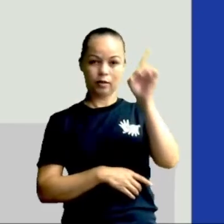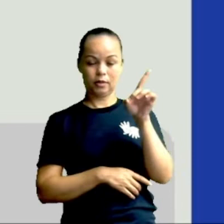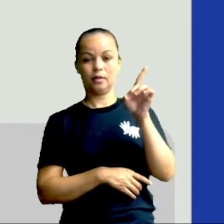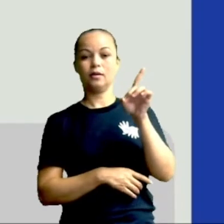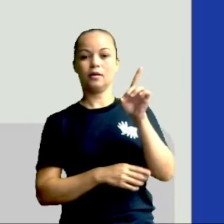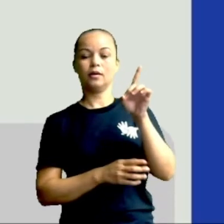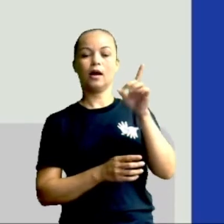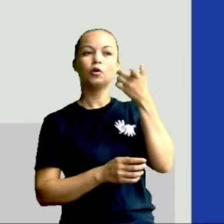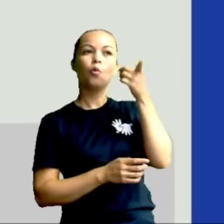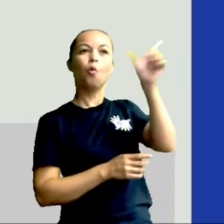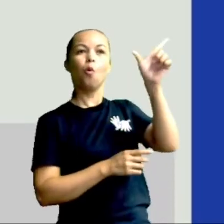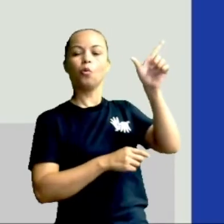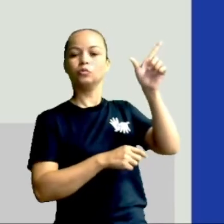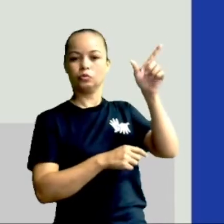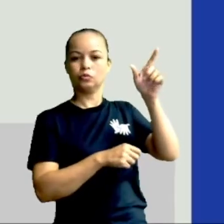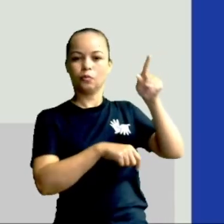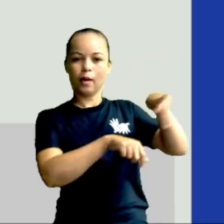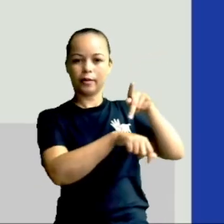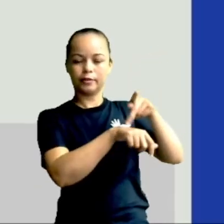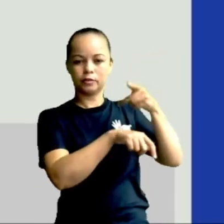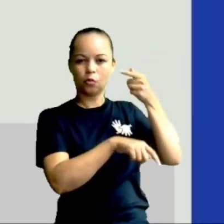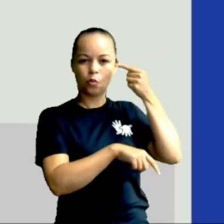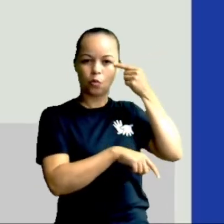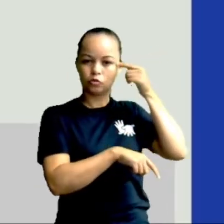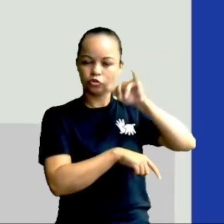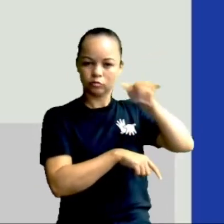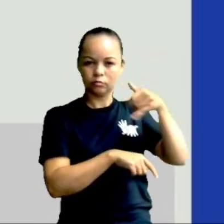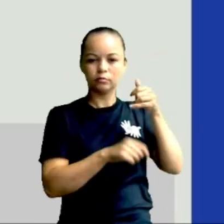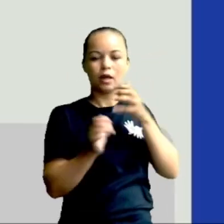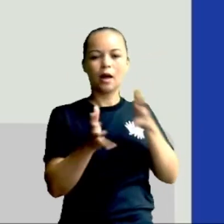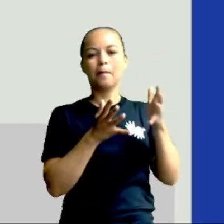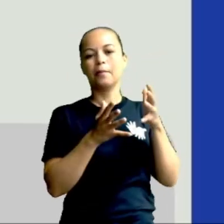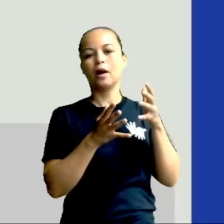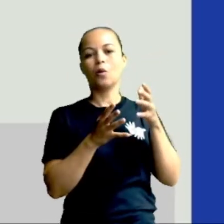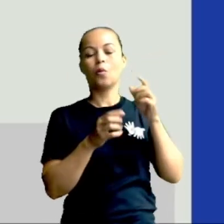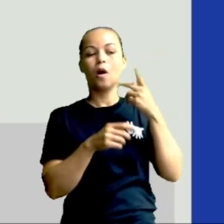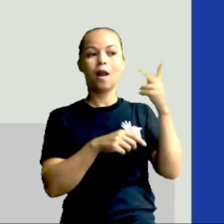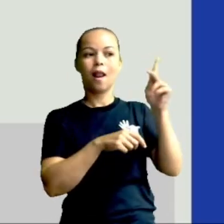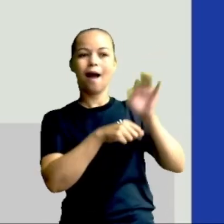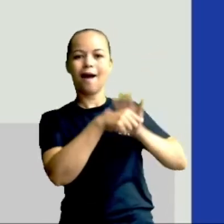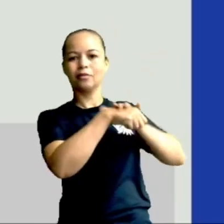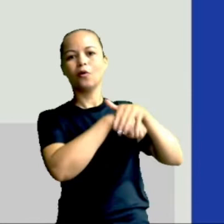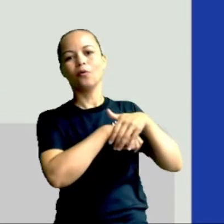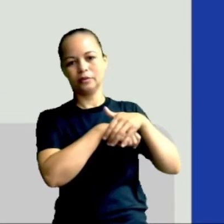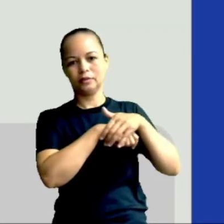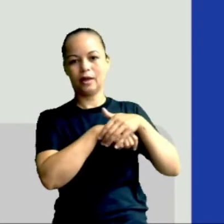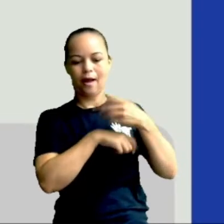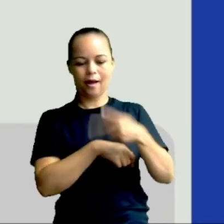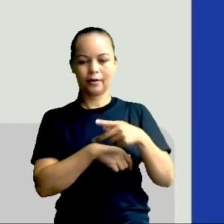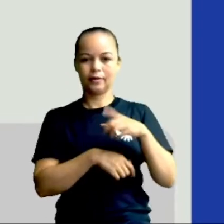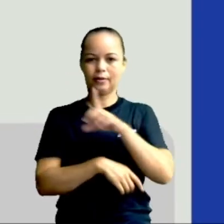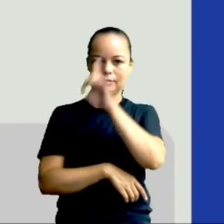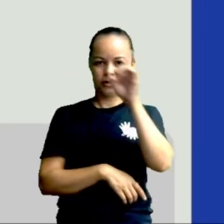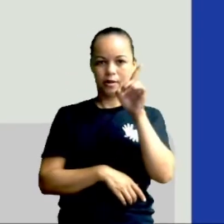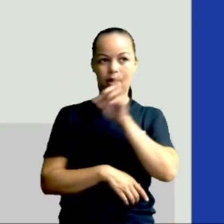que é o Japão, por exemplo, lá está de noite, certo? Então, se aqui é dia, lá é noite, tá bom?